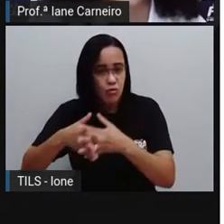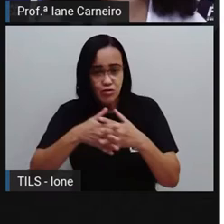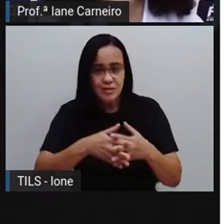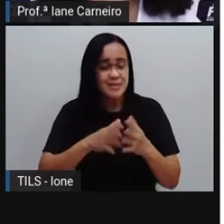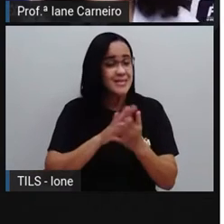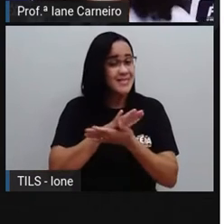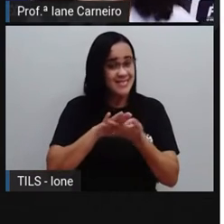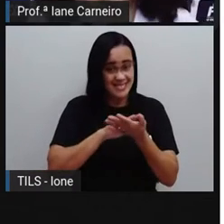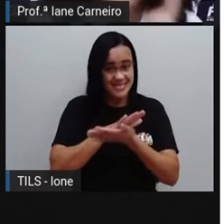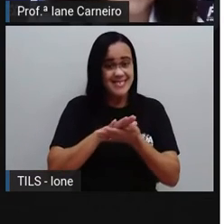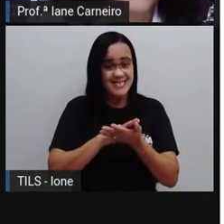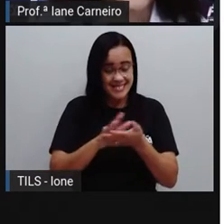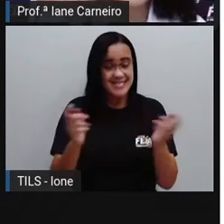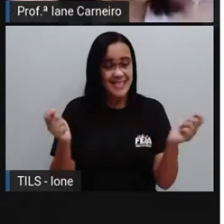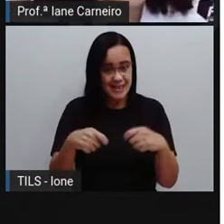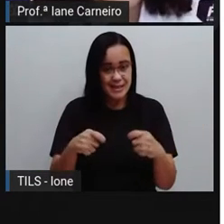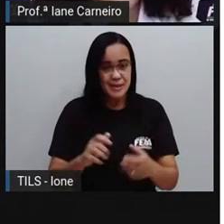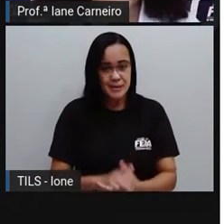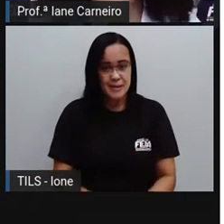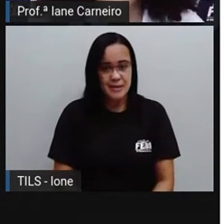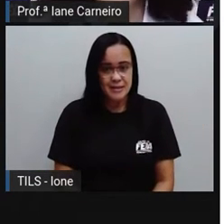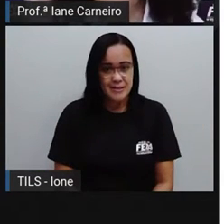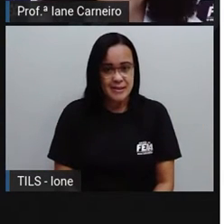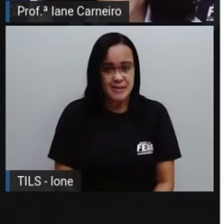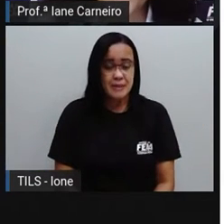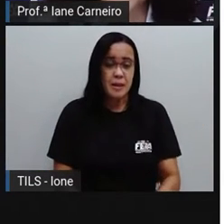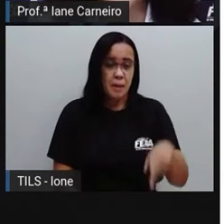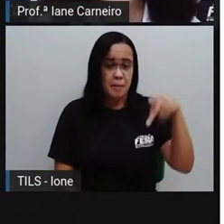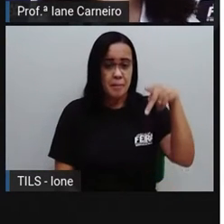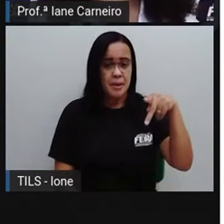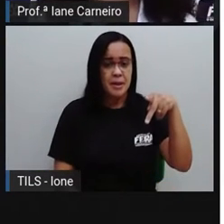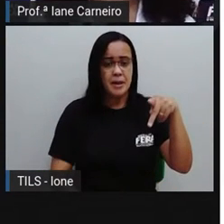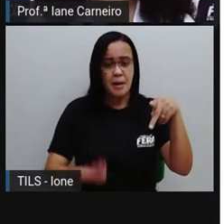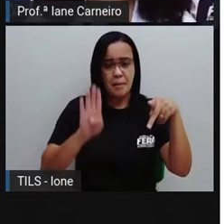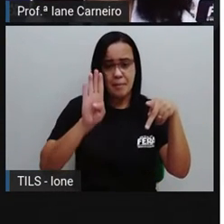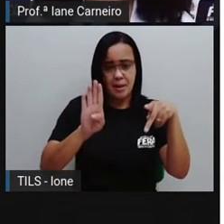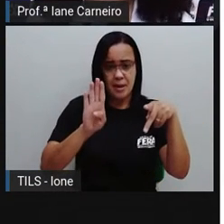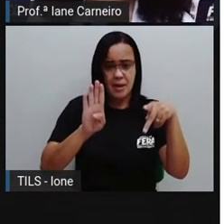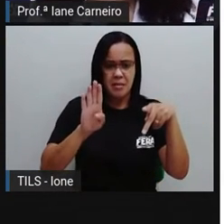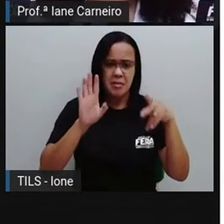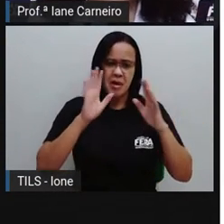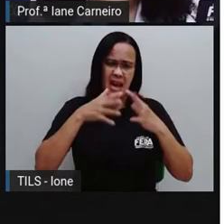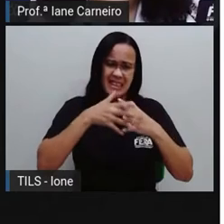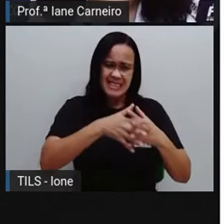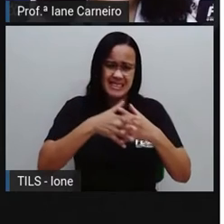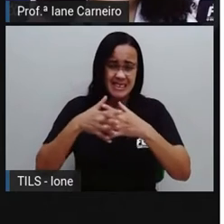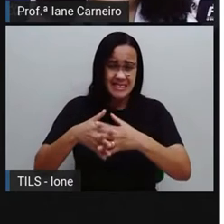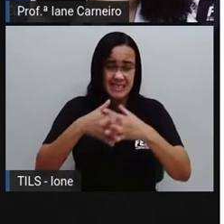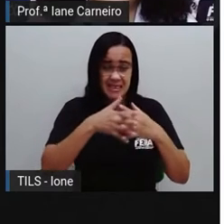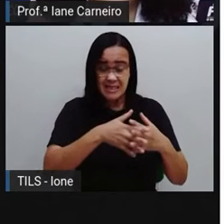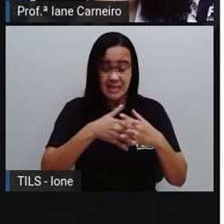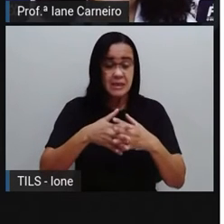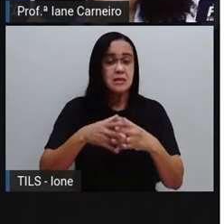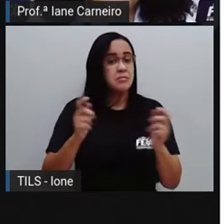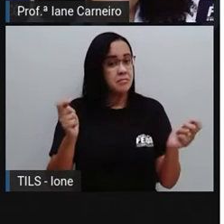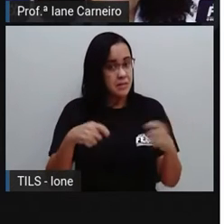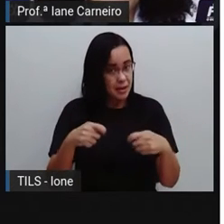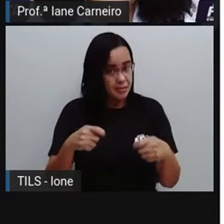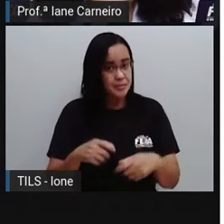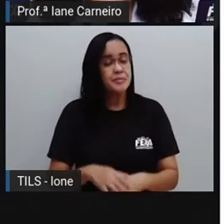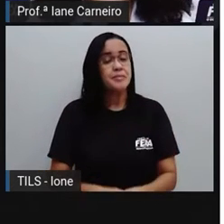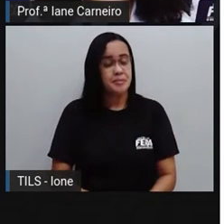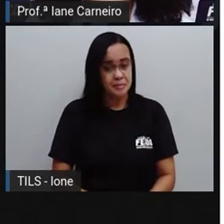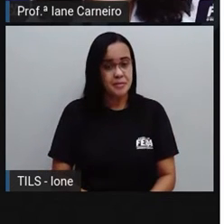né? Ou bota o B no lugar do P, ou o P no lugar do B e faz uma confusão, né? Então, por exemplo, ó, na página